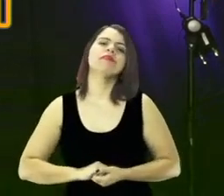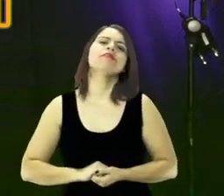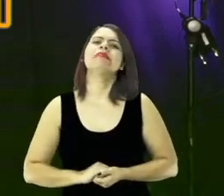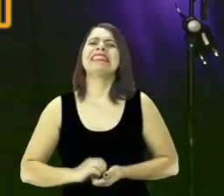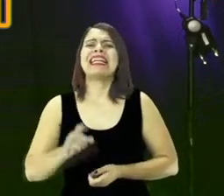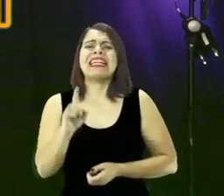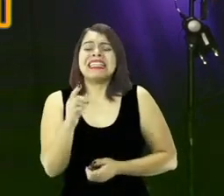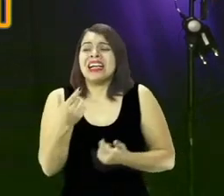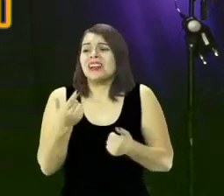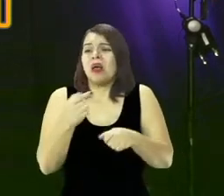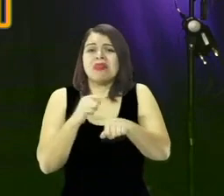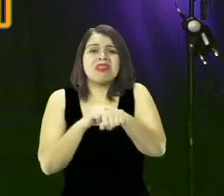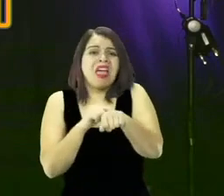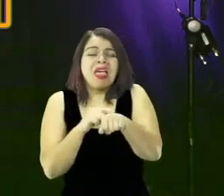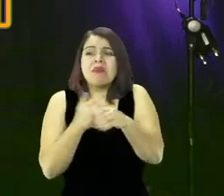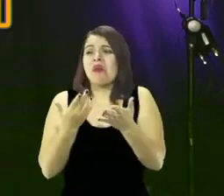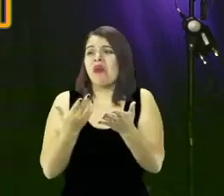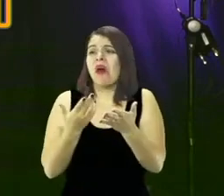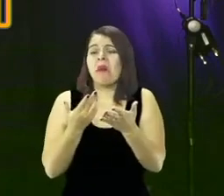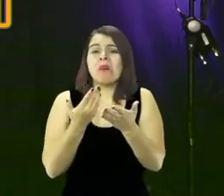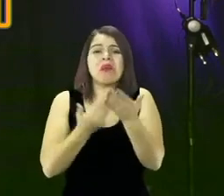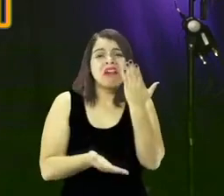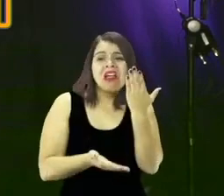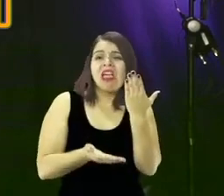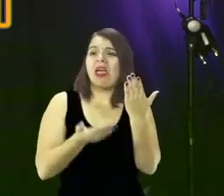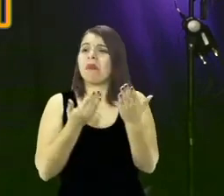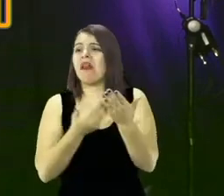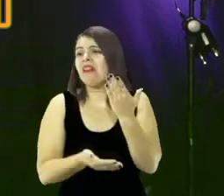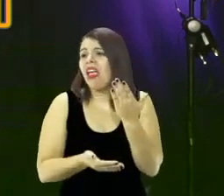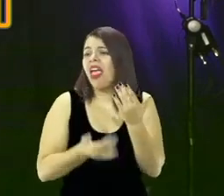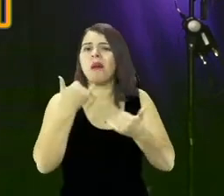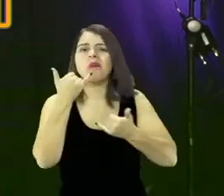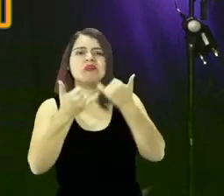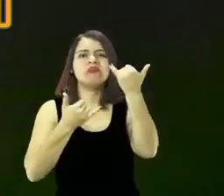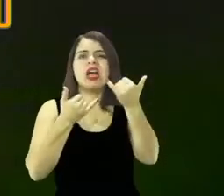não temos muito tempo para ficar brincando de errar